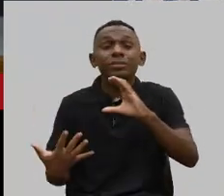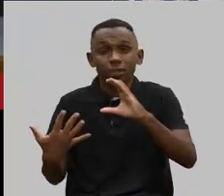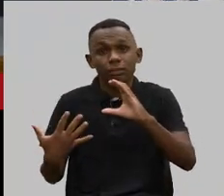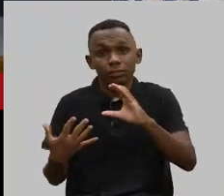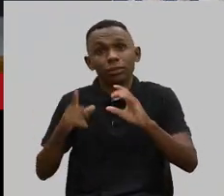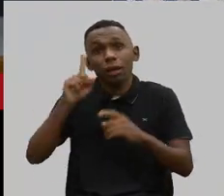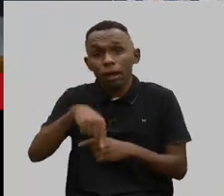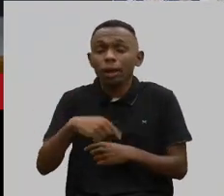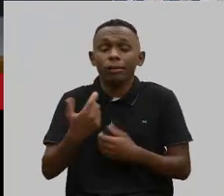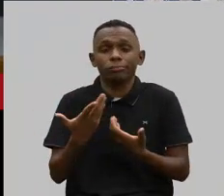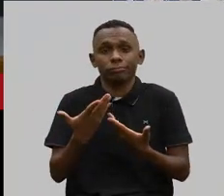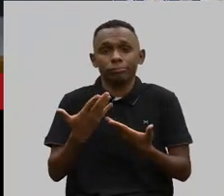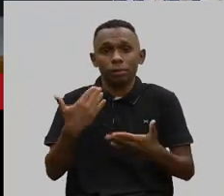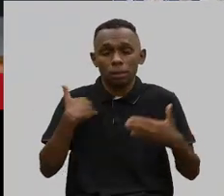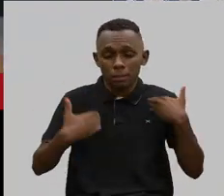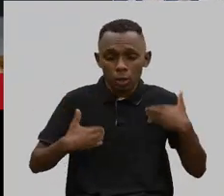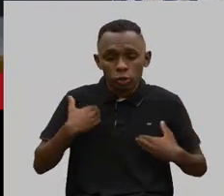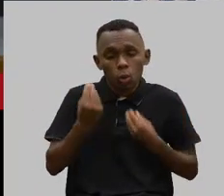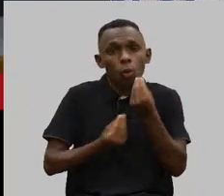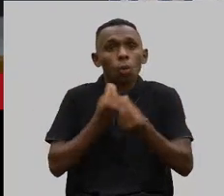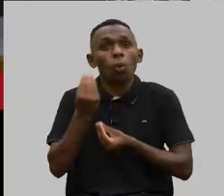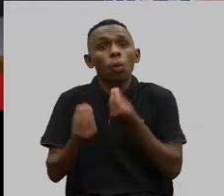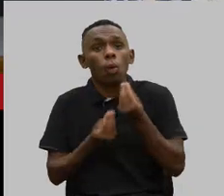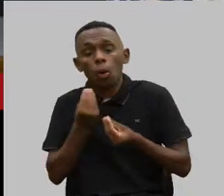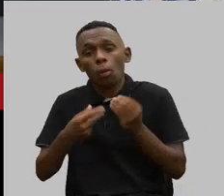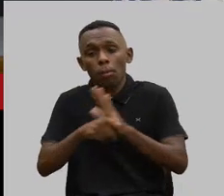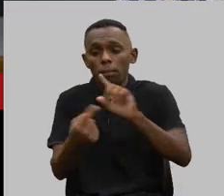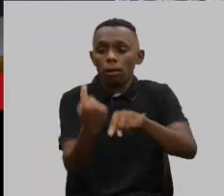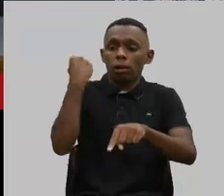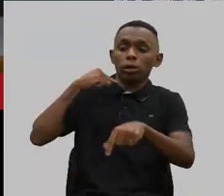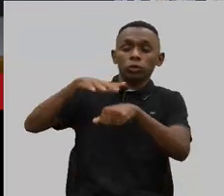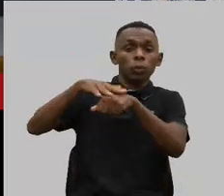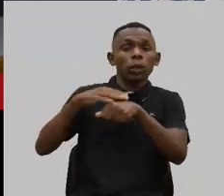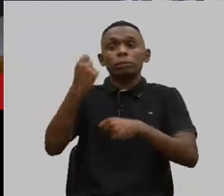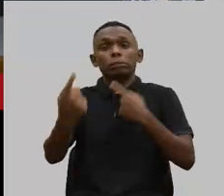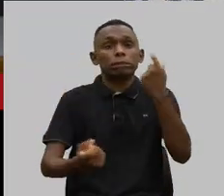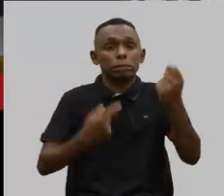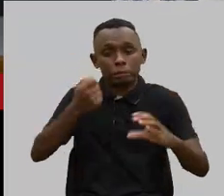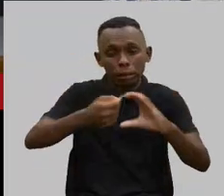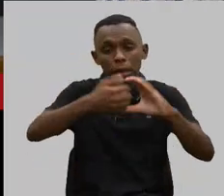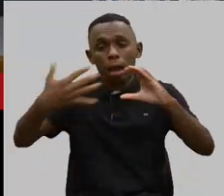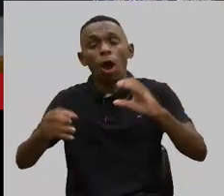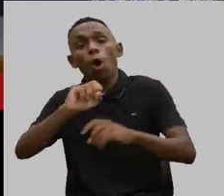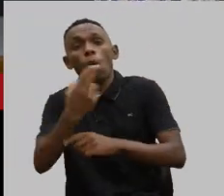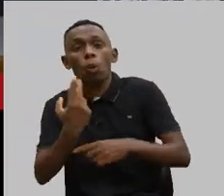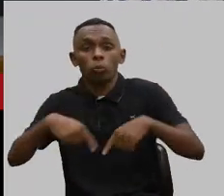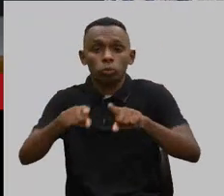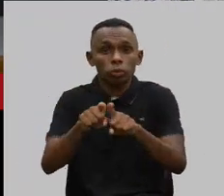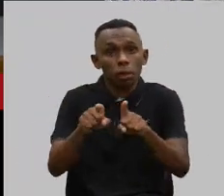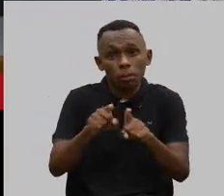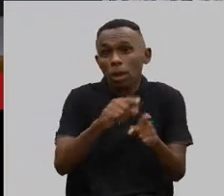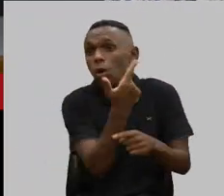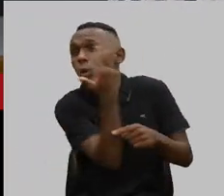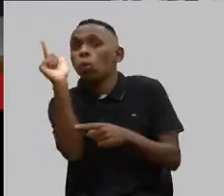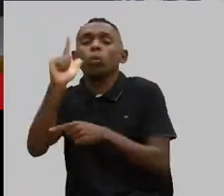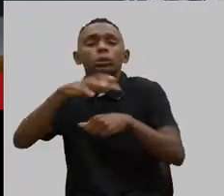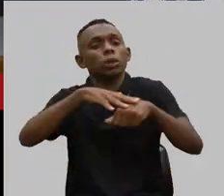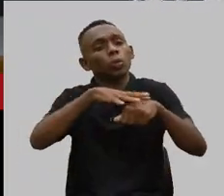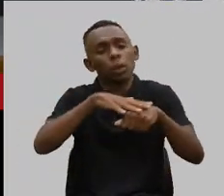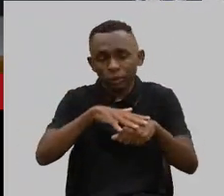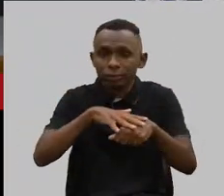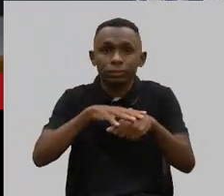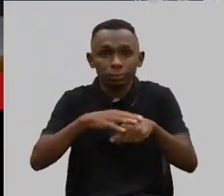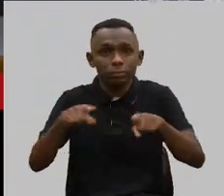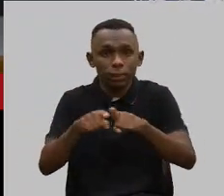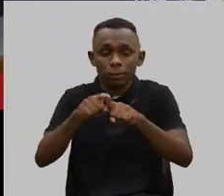Essa paralisia vem do quê? Vem de uma doença rara ou de uma doença, ou de uma outra doença que